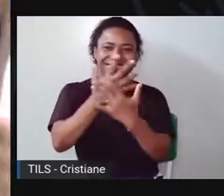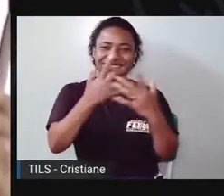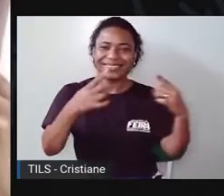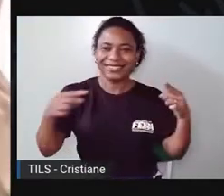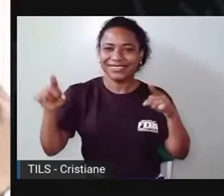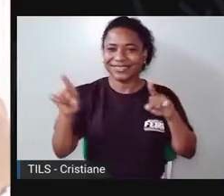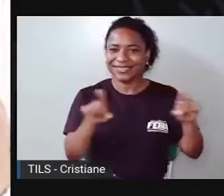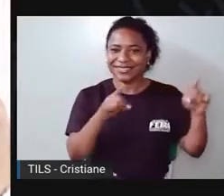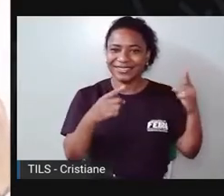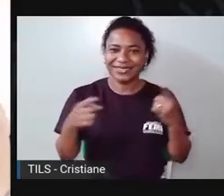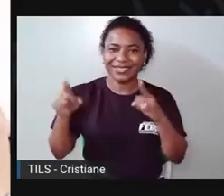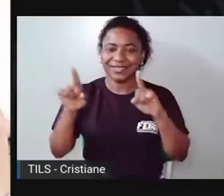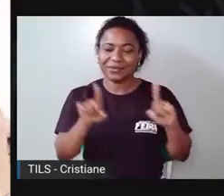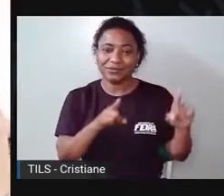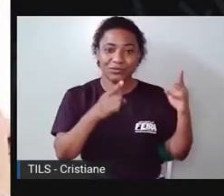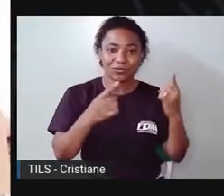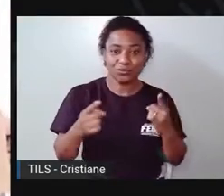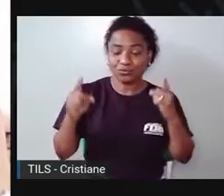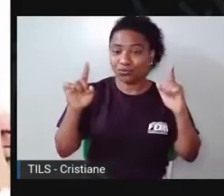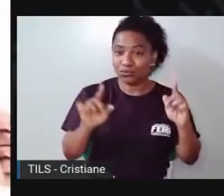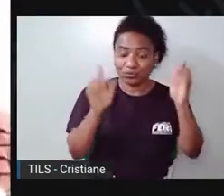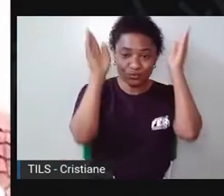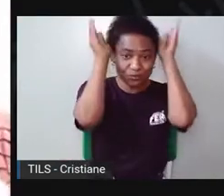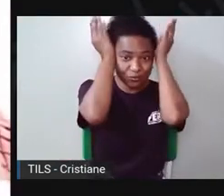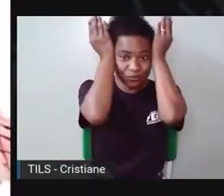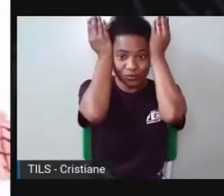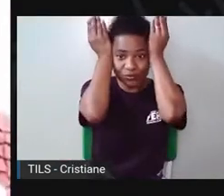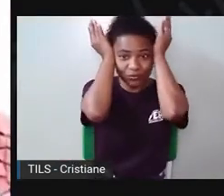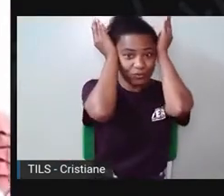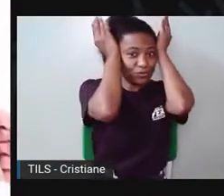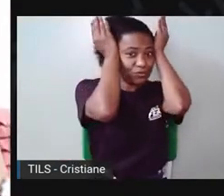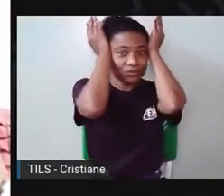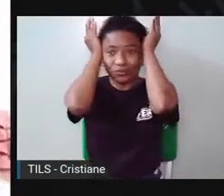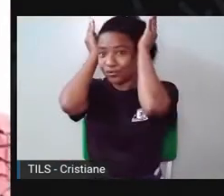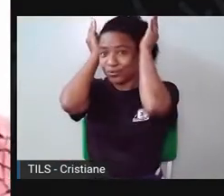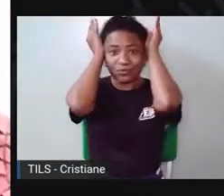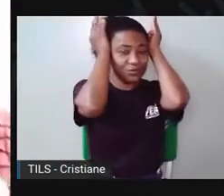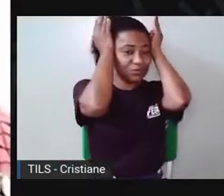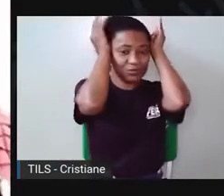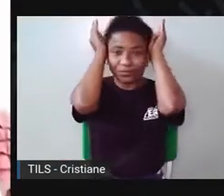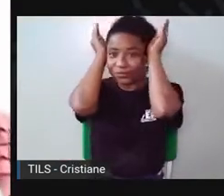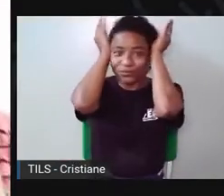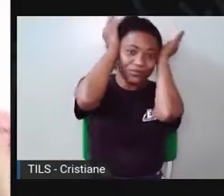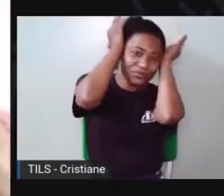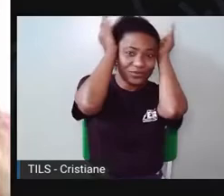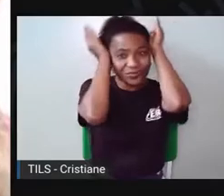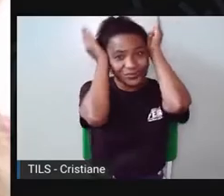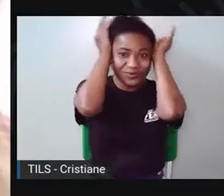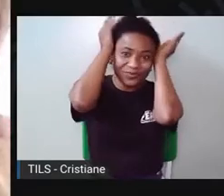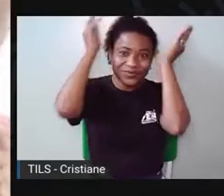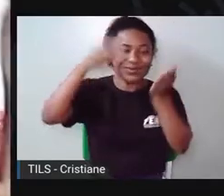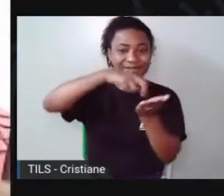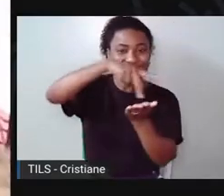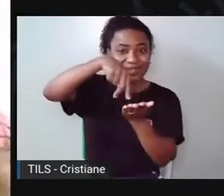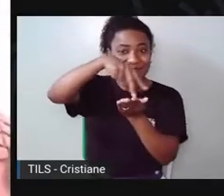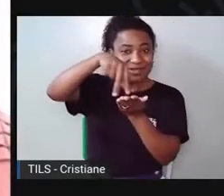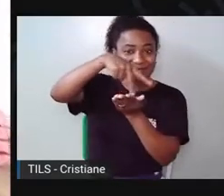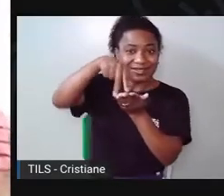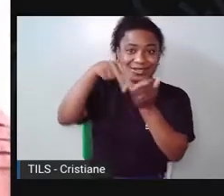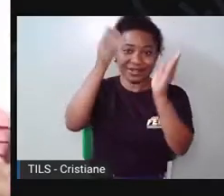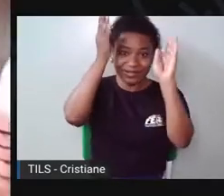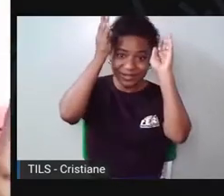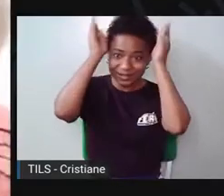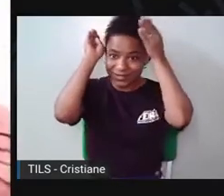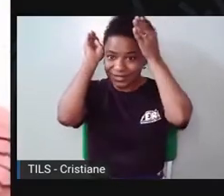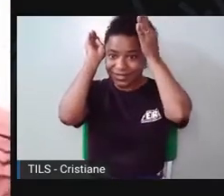Me transformo no ET E assim eu danço pra você Tchau,